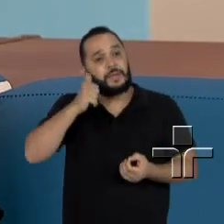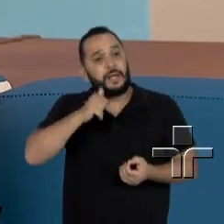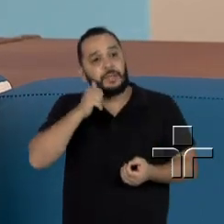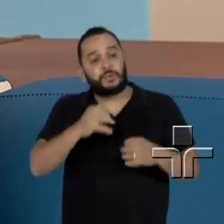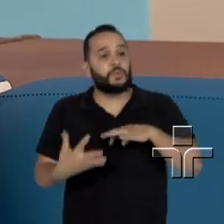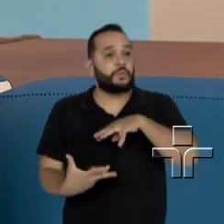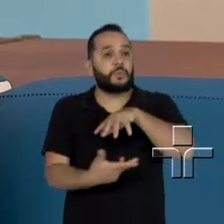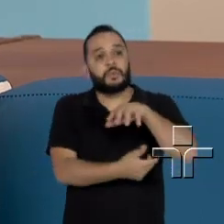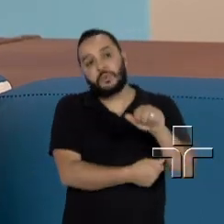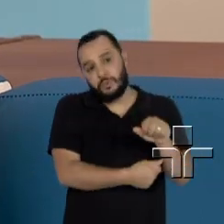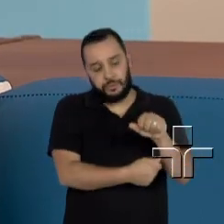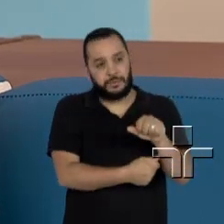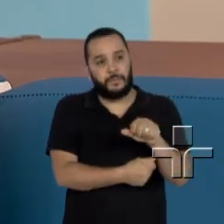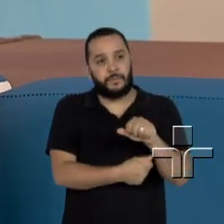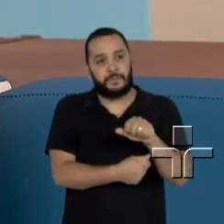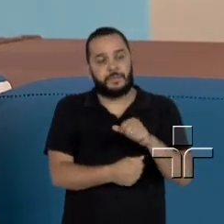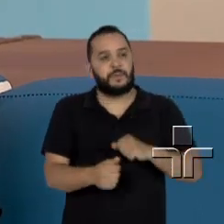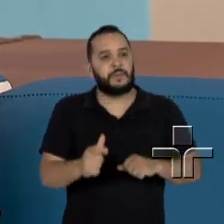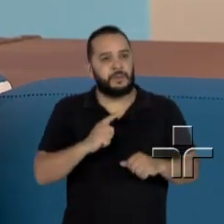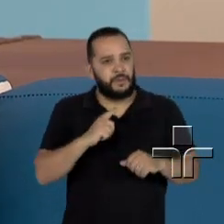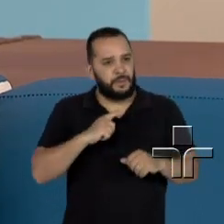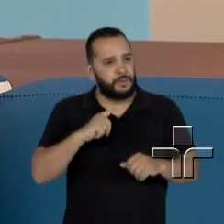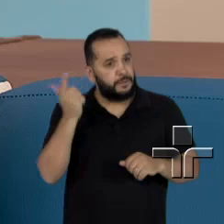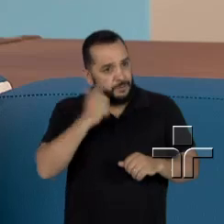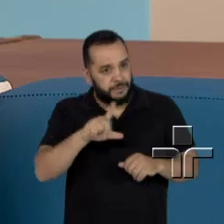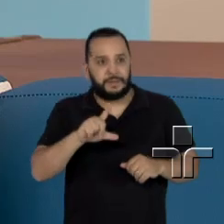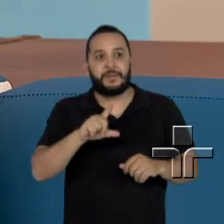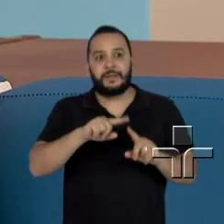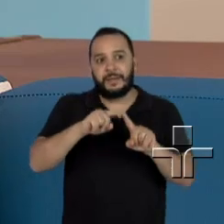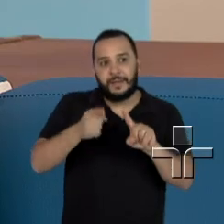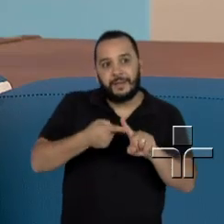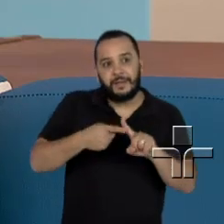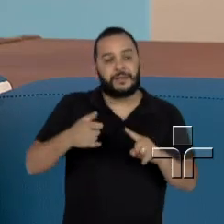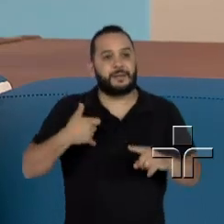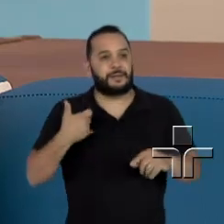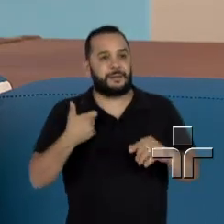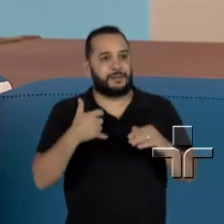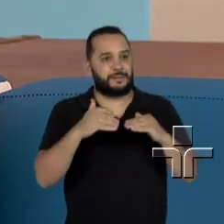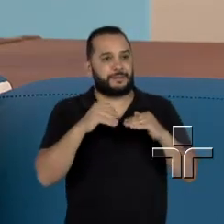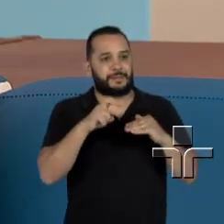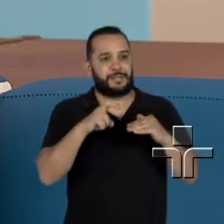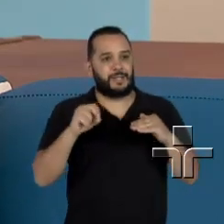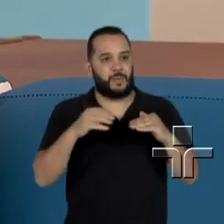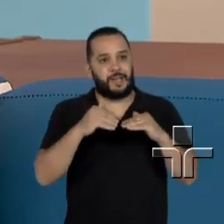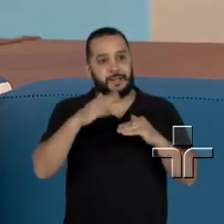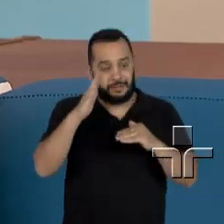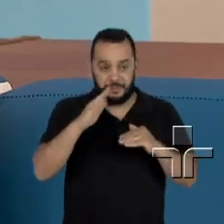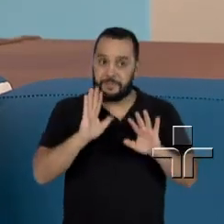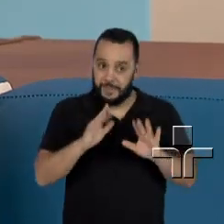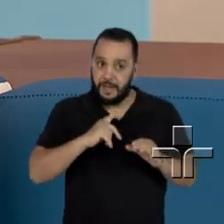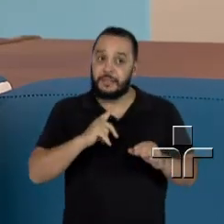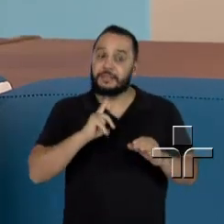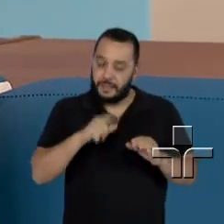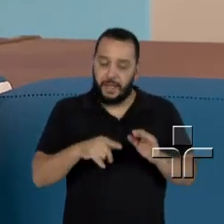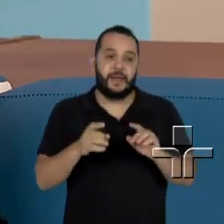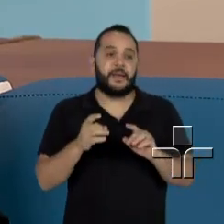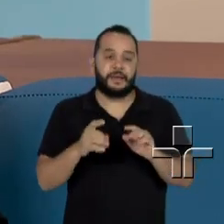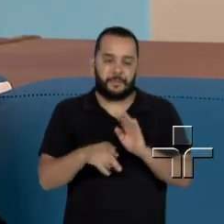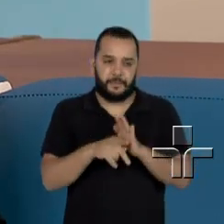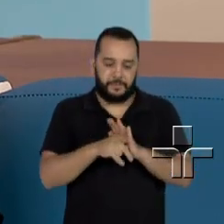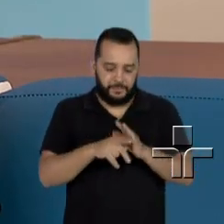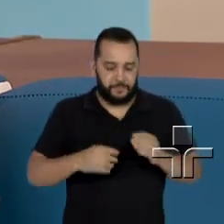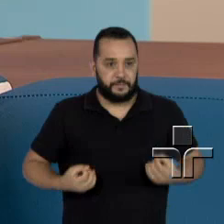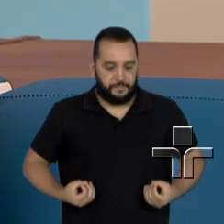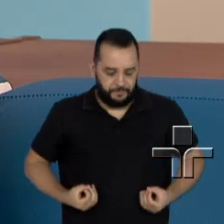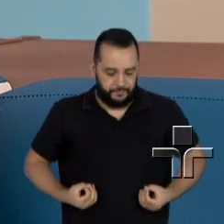mundo, né? Com, é, que conseguiram engravidar depois de 50 anos com fertilização. Então, não é tão grande